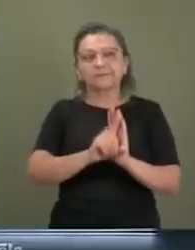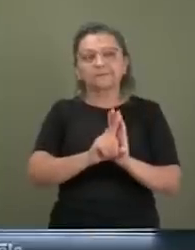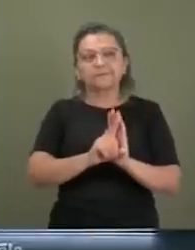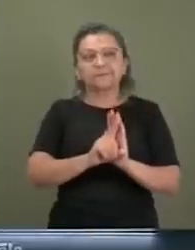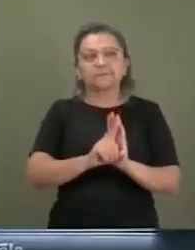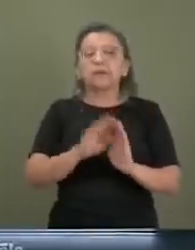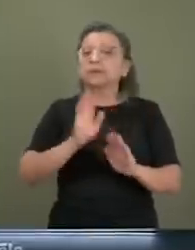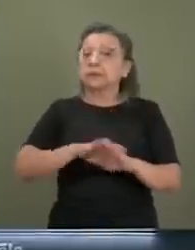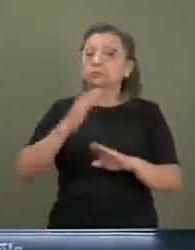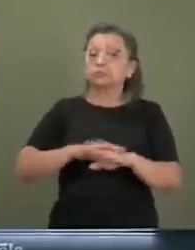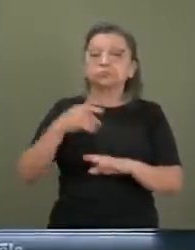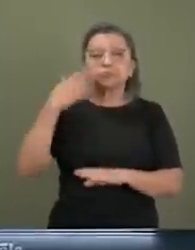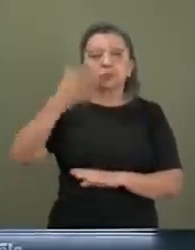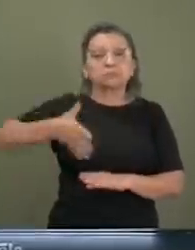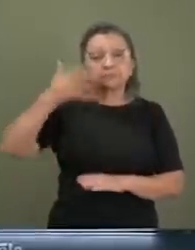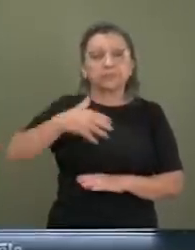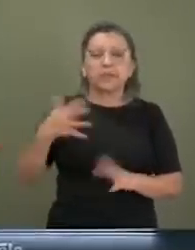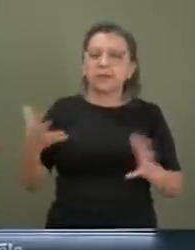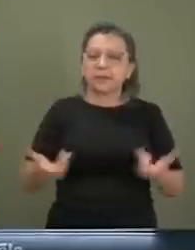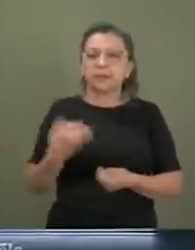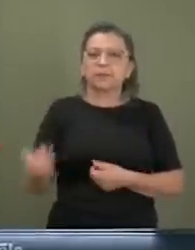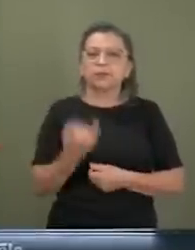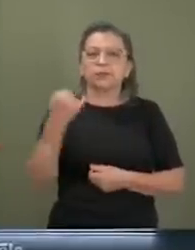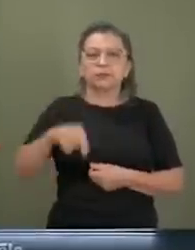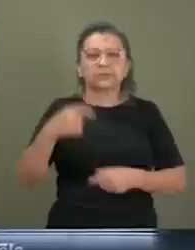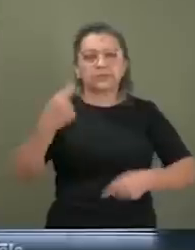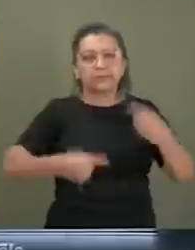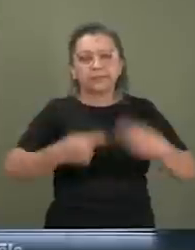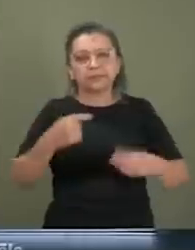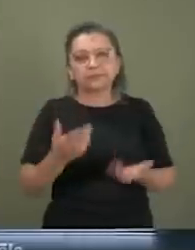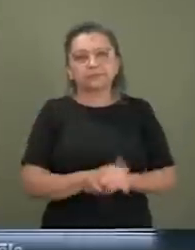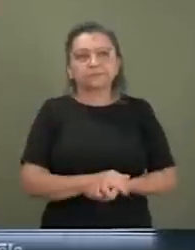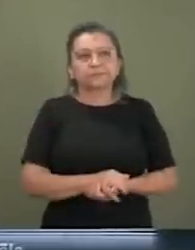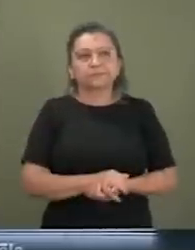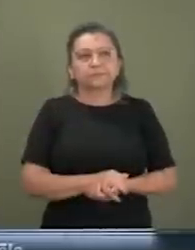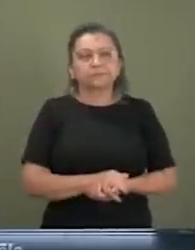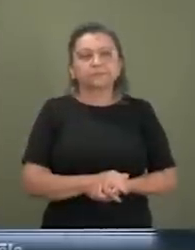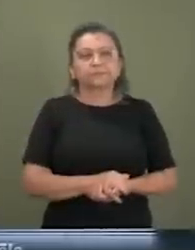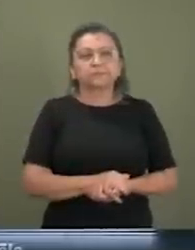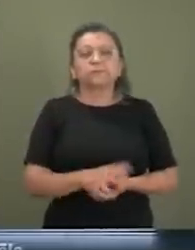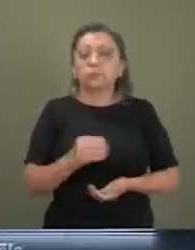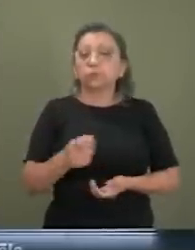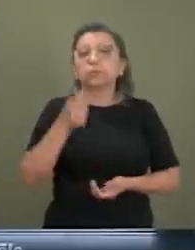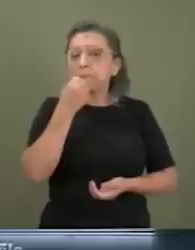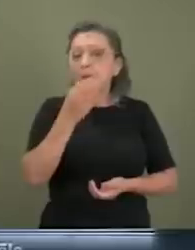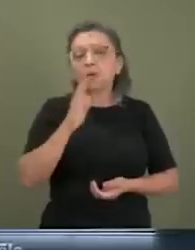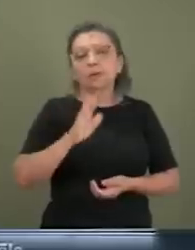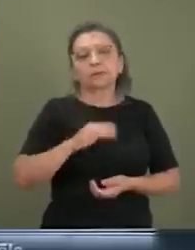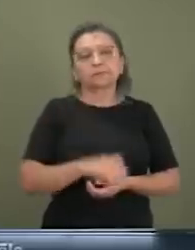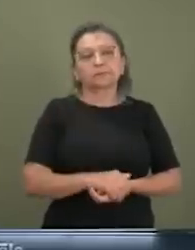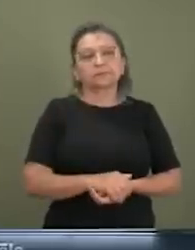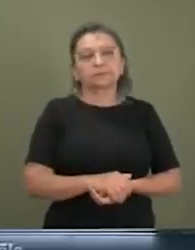a sua participação é essencial nesse debate que está acontecendo aqui no Senado. Foi muito interessante, muito bom,